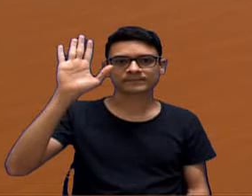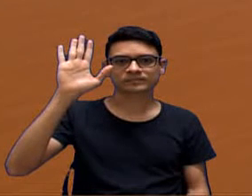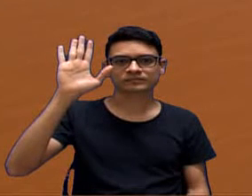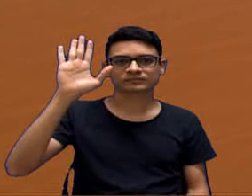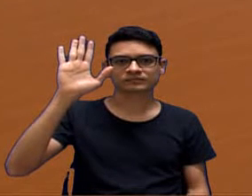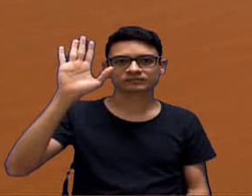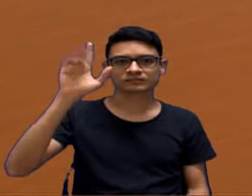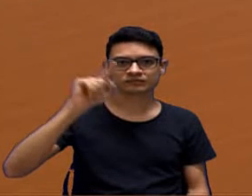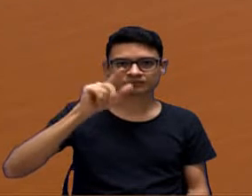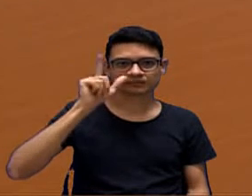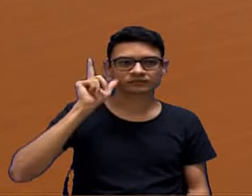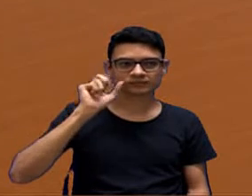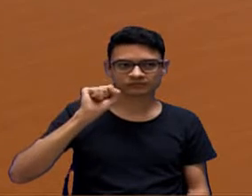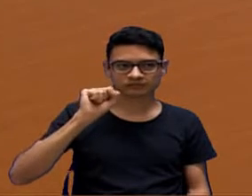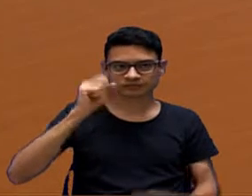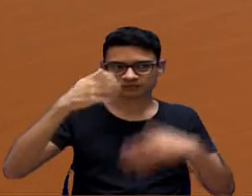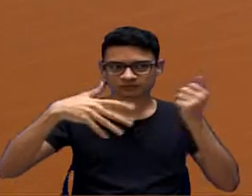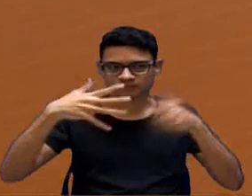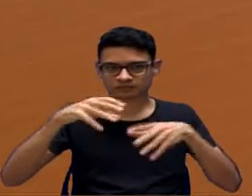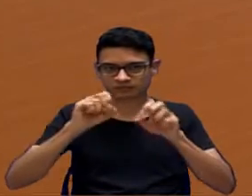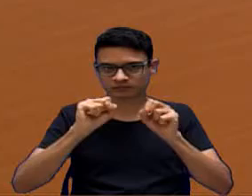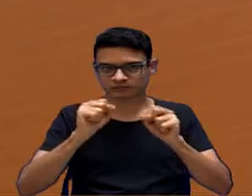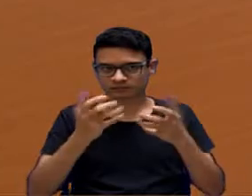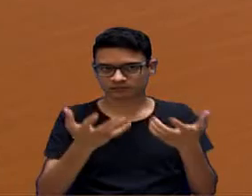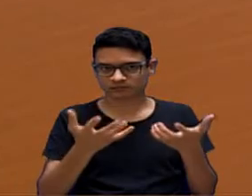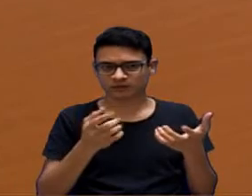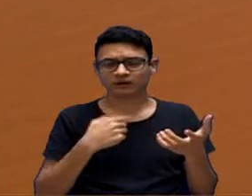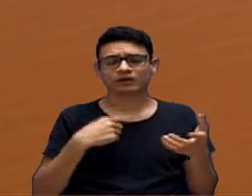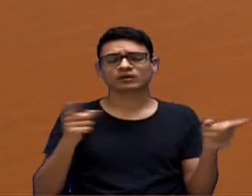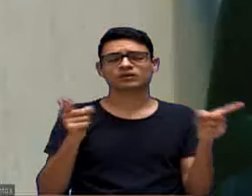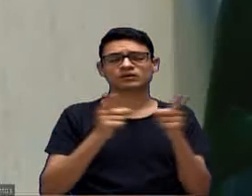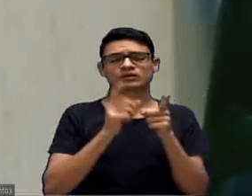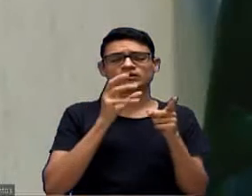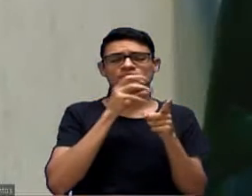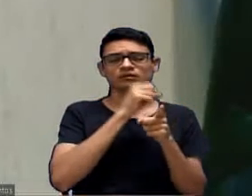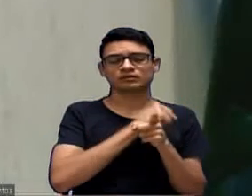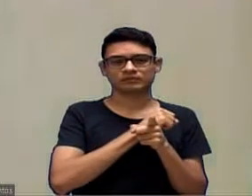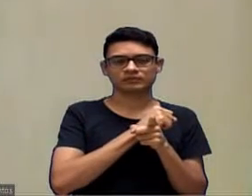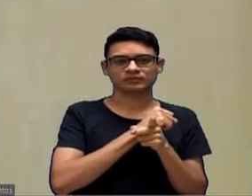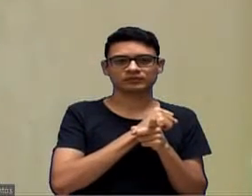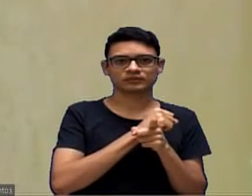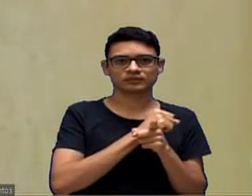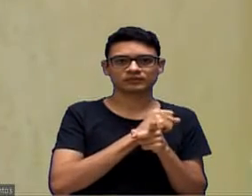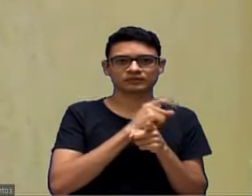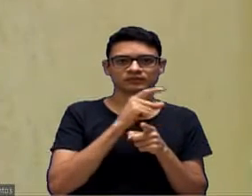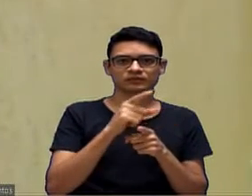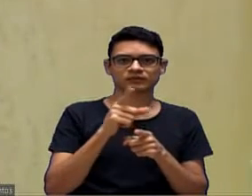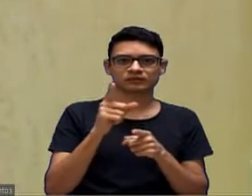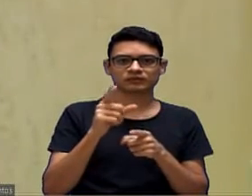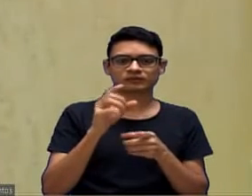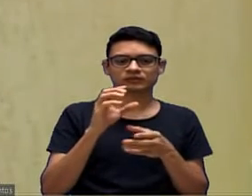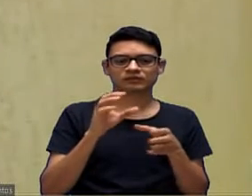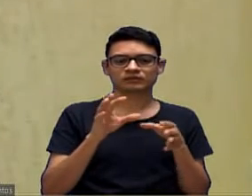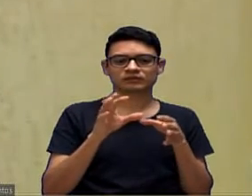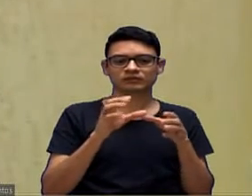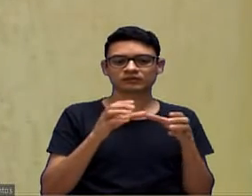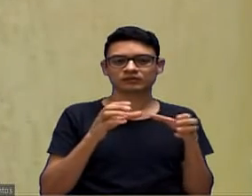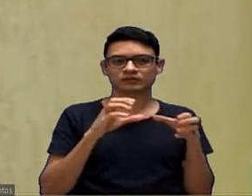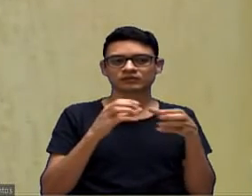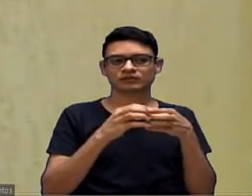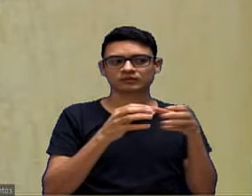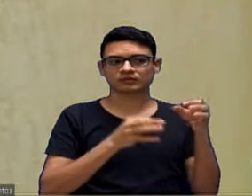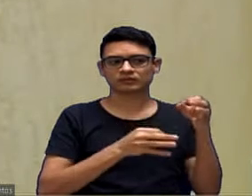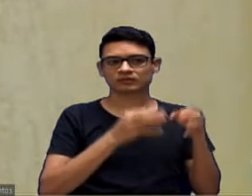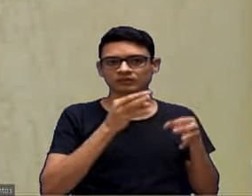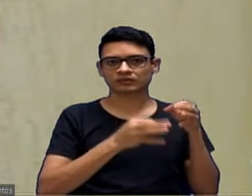vai falar, Luiz Santo, ou eu vou colocar em votação? rapidinho, é rapidinho. O parecer da Comissão de Justiça não é